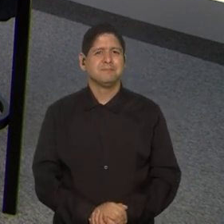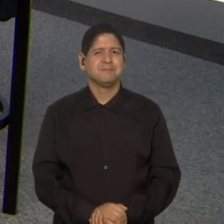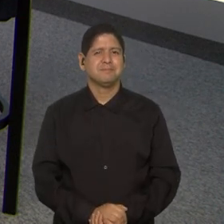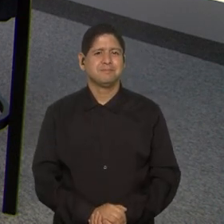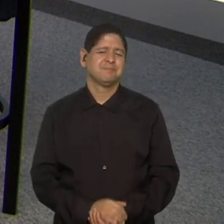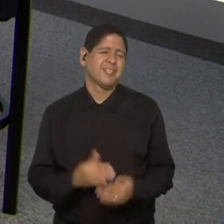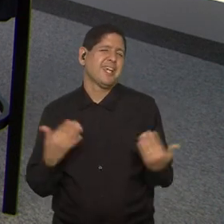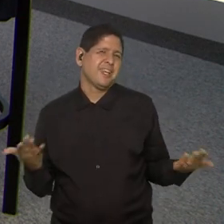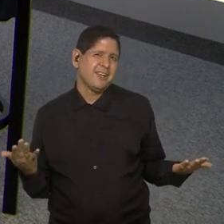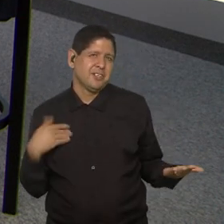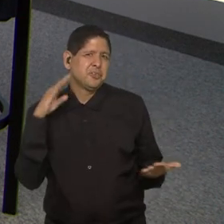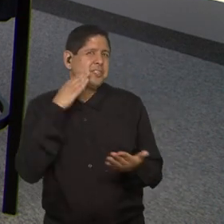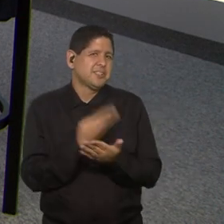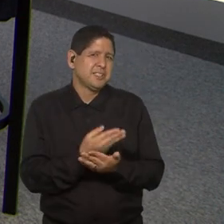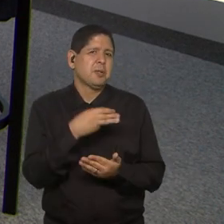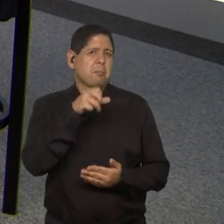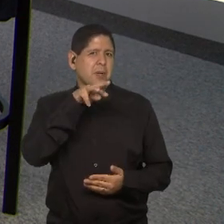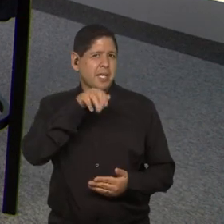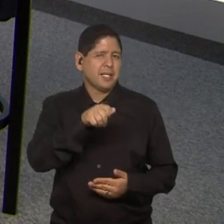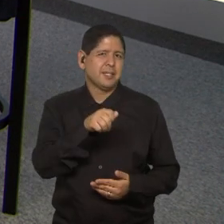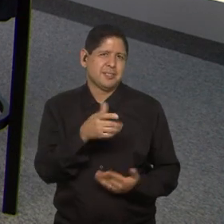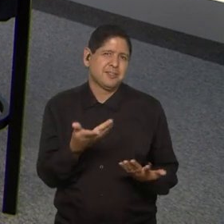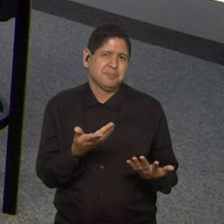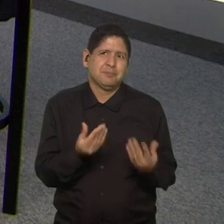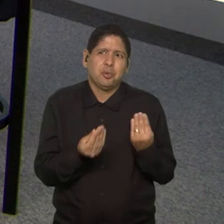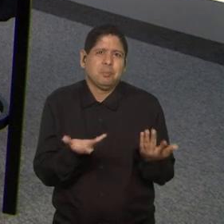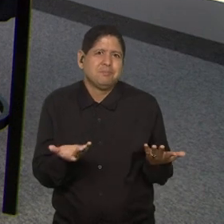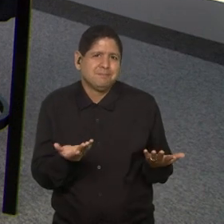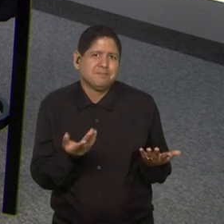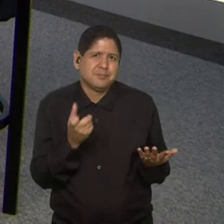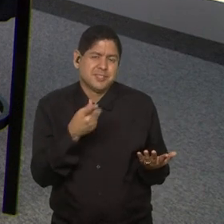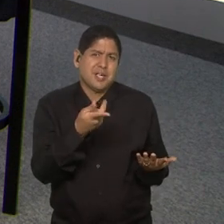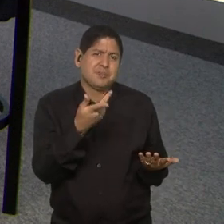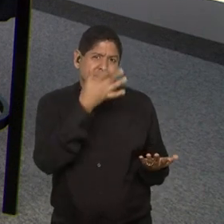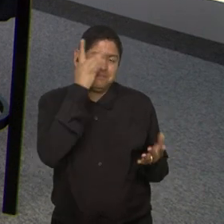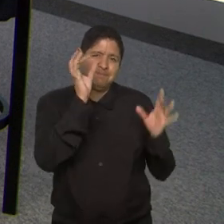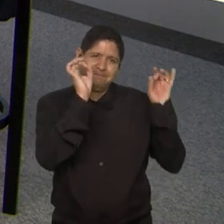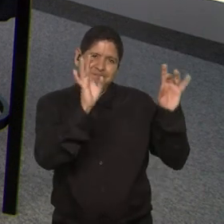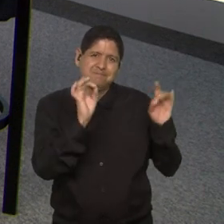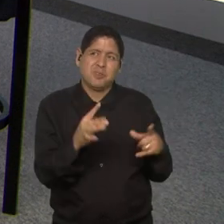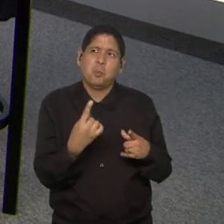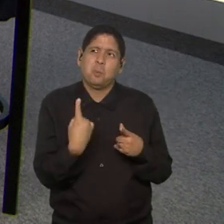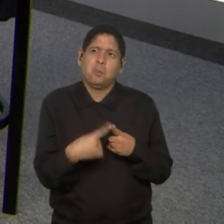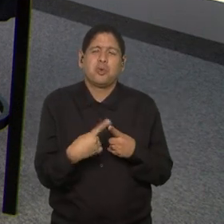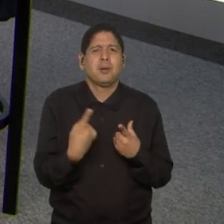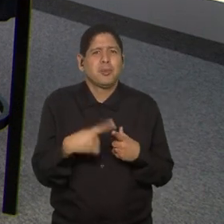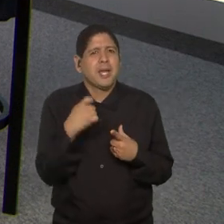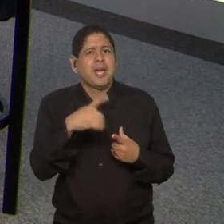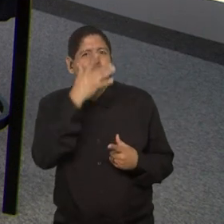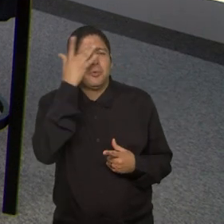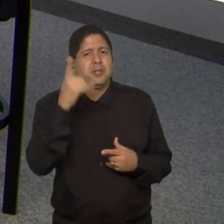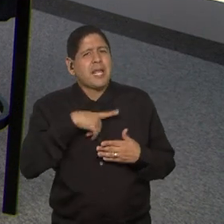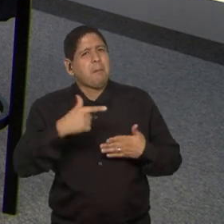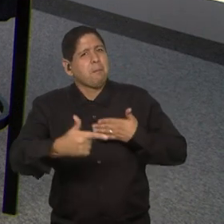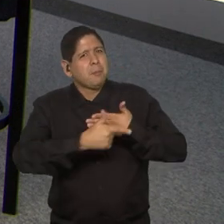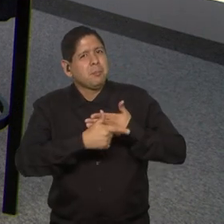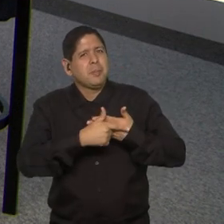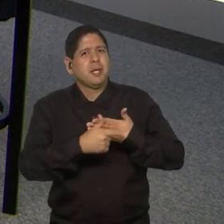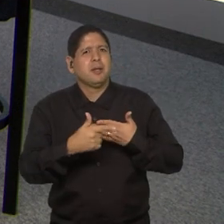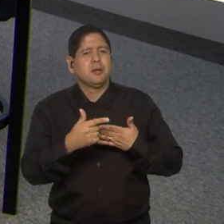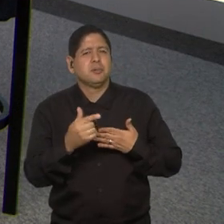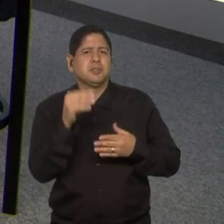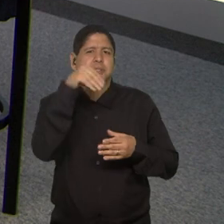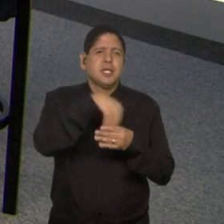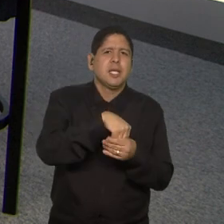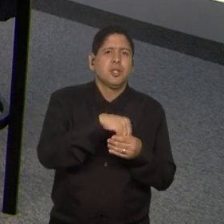Ah, eu acredito que a Marta não tem como não ser protagonista, porque ela exerce esse papel, tanto dentro